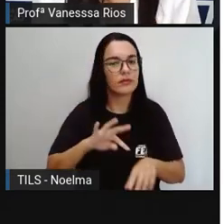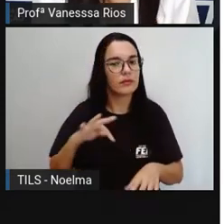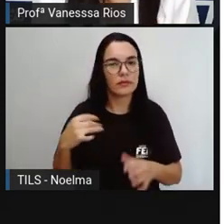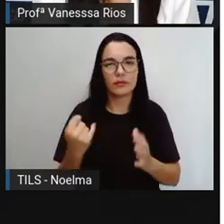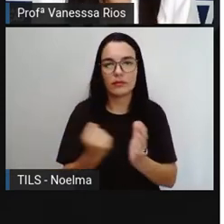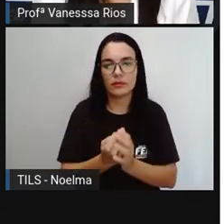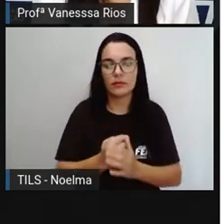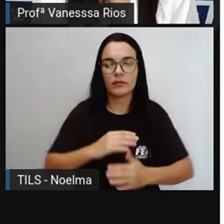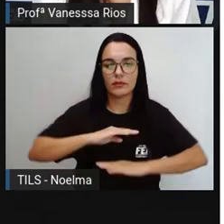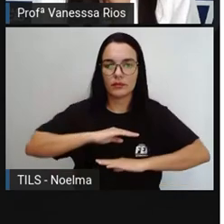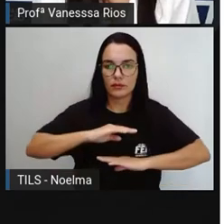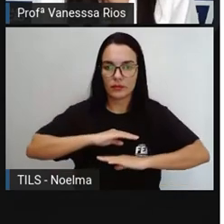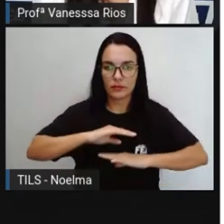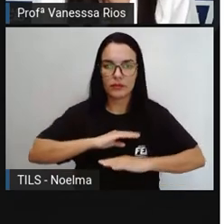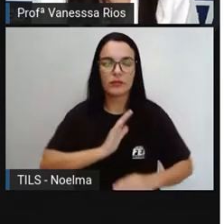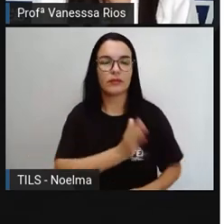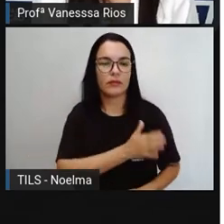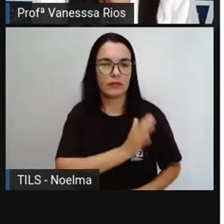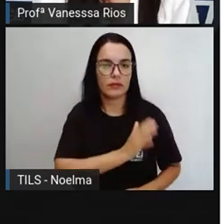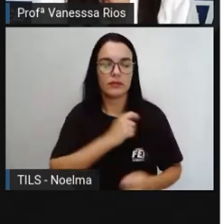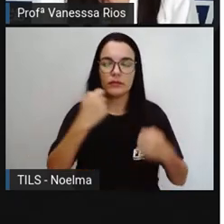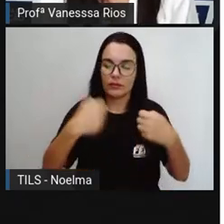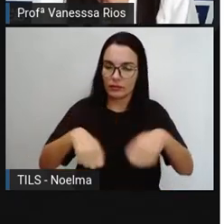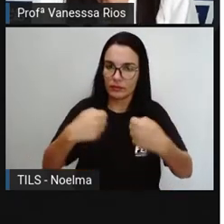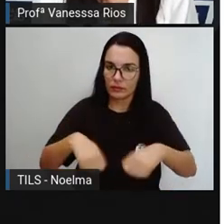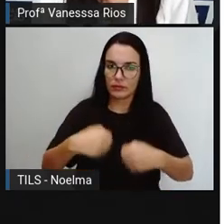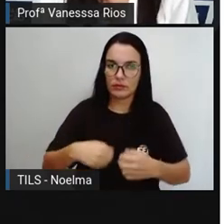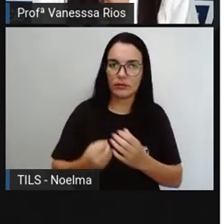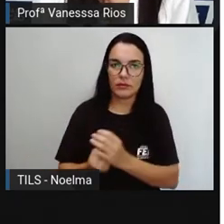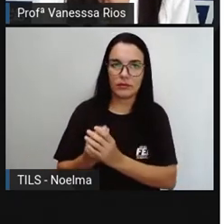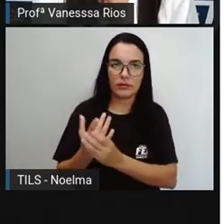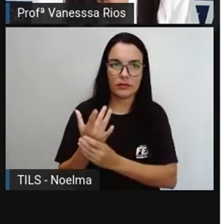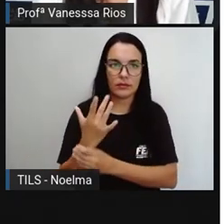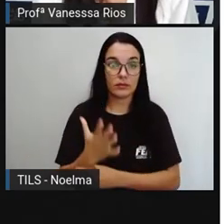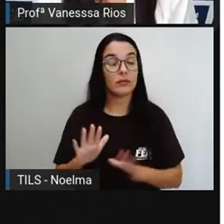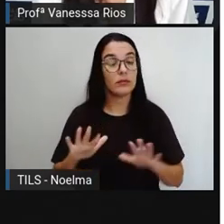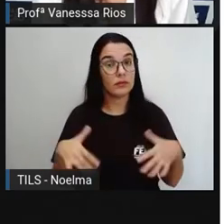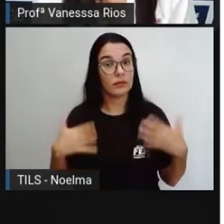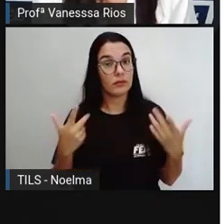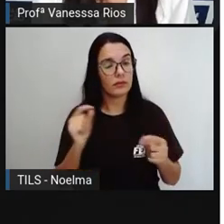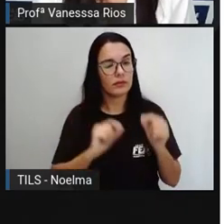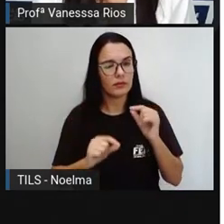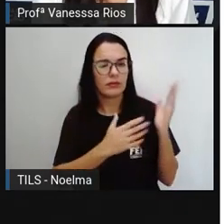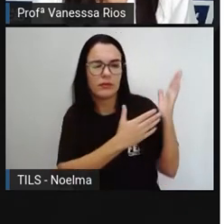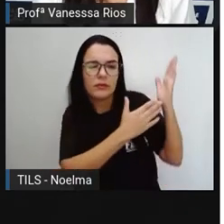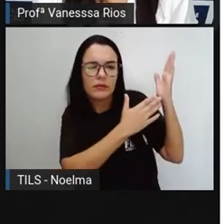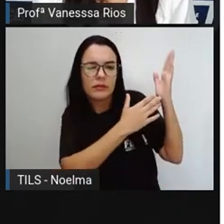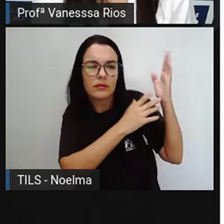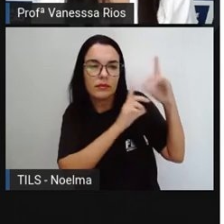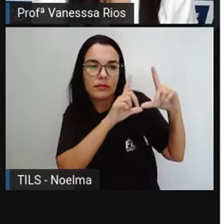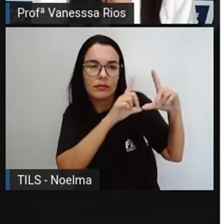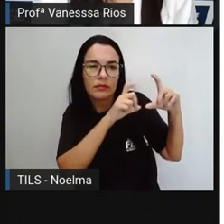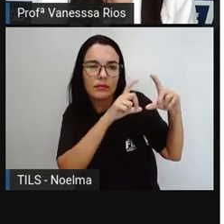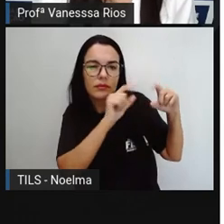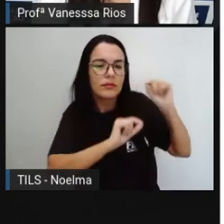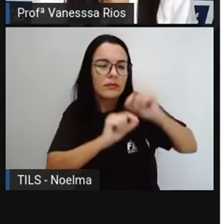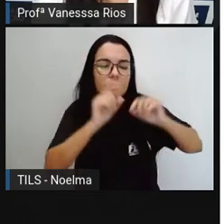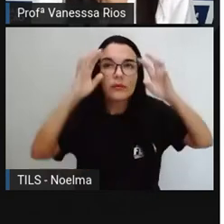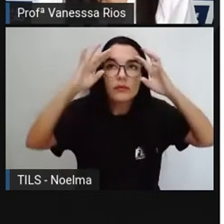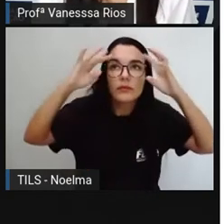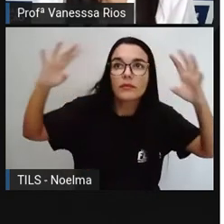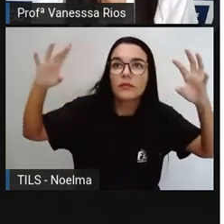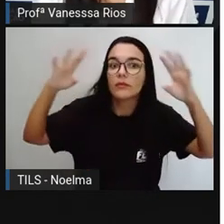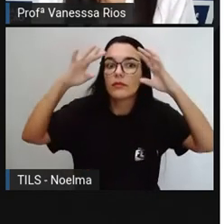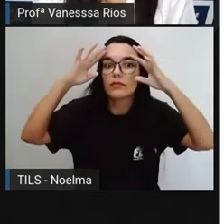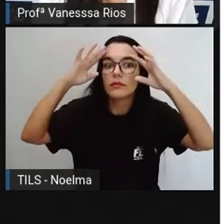todos os outros processos que o nosso corpo precisa desenvolver. E aí a Pro traz essa imagem para a gente refletir